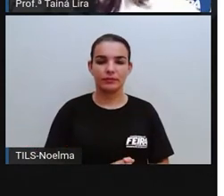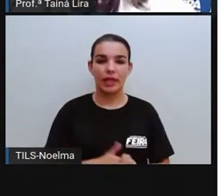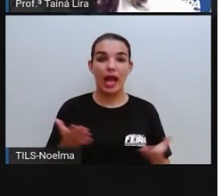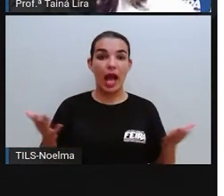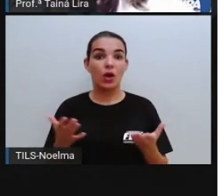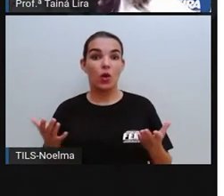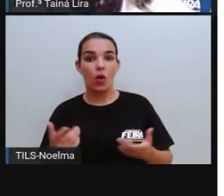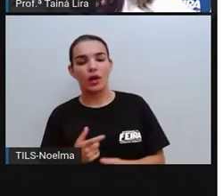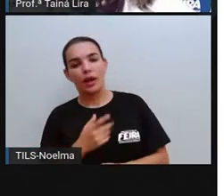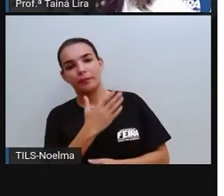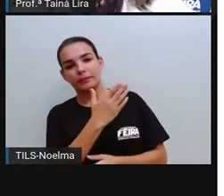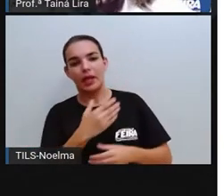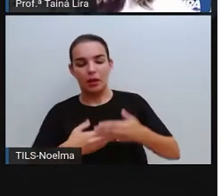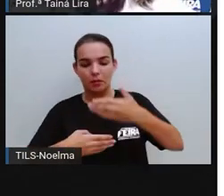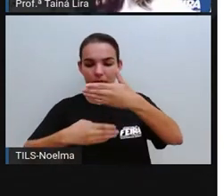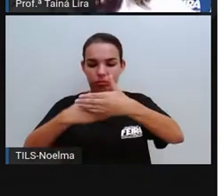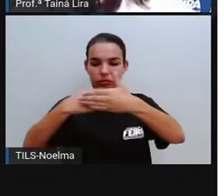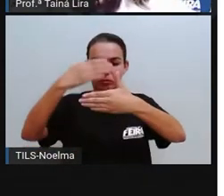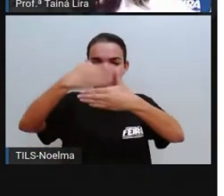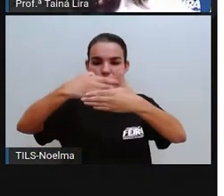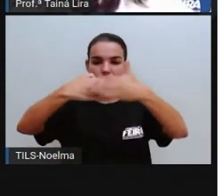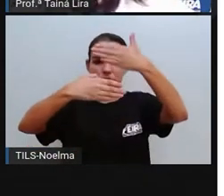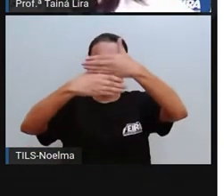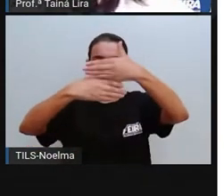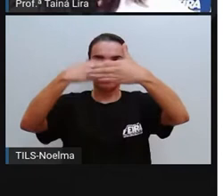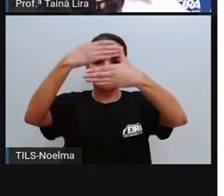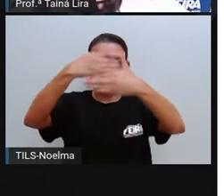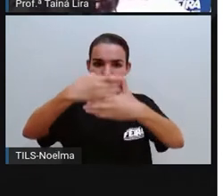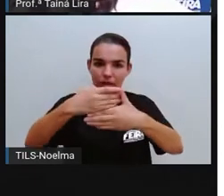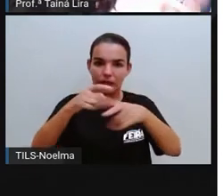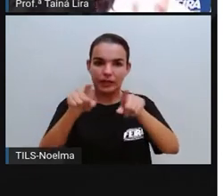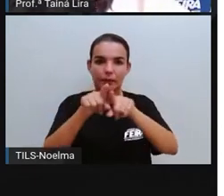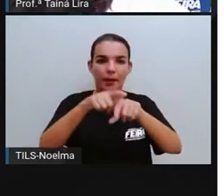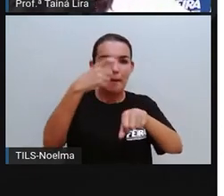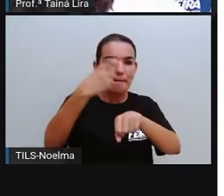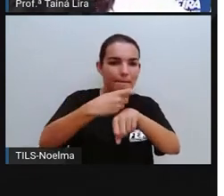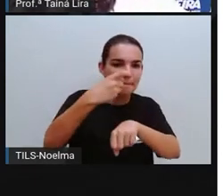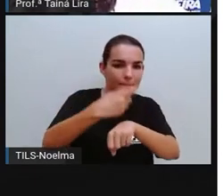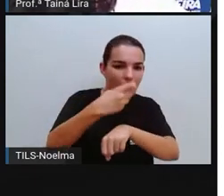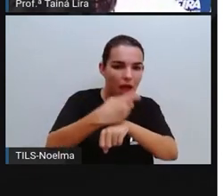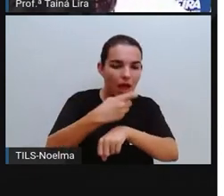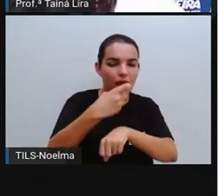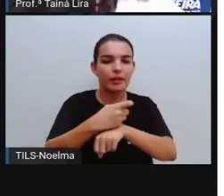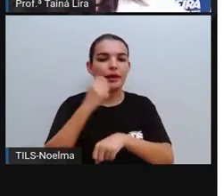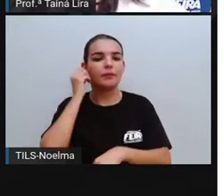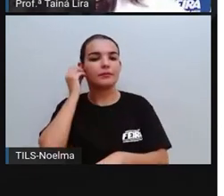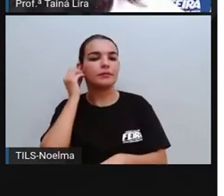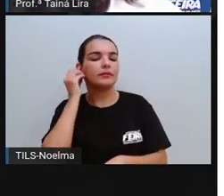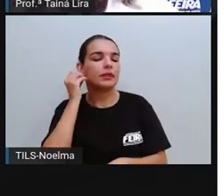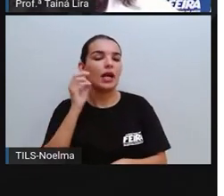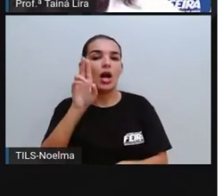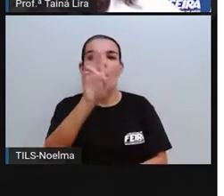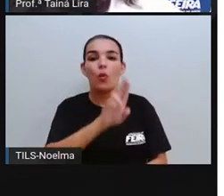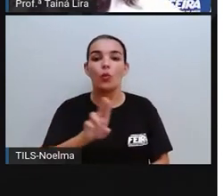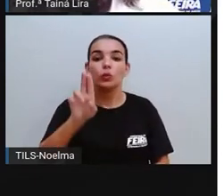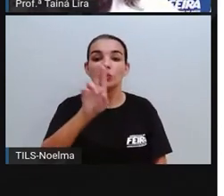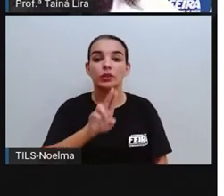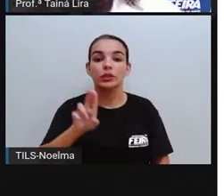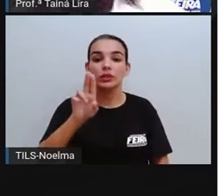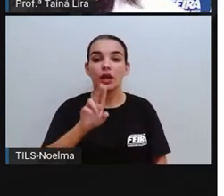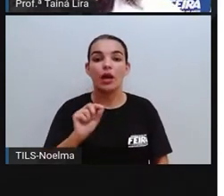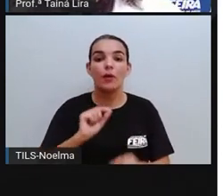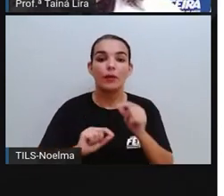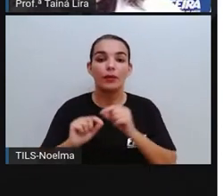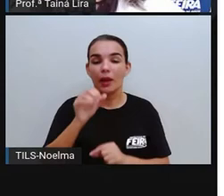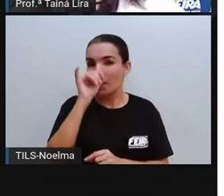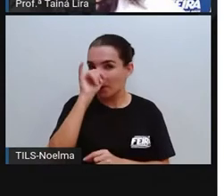Bom, já quando falamos aí, ó, dos tijolos, outro material aí utilizado por um